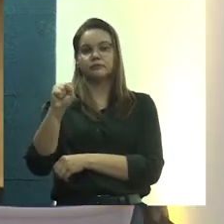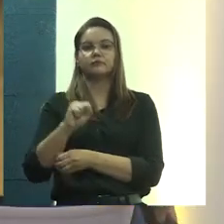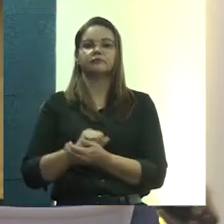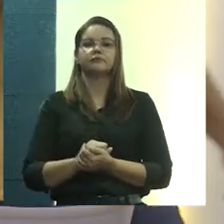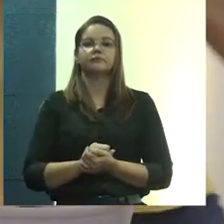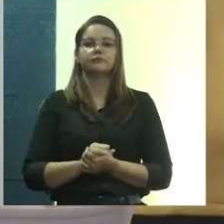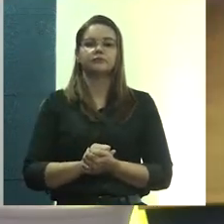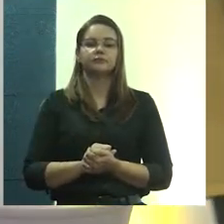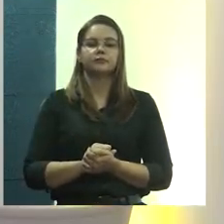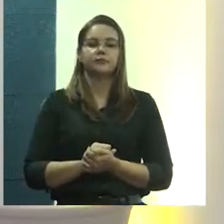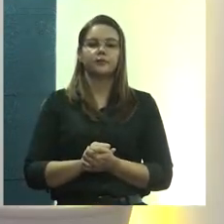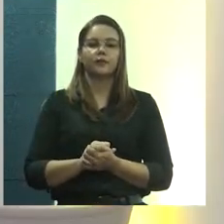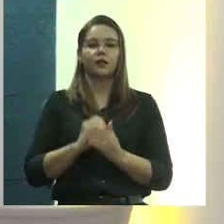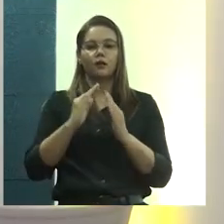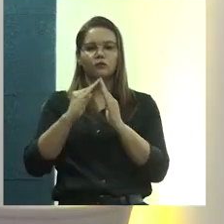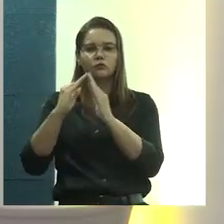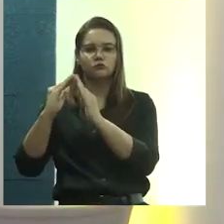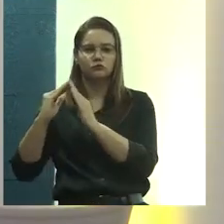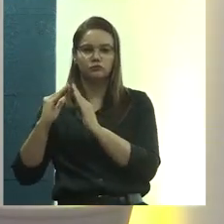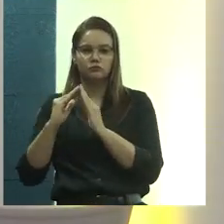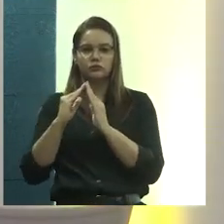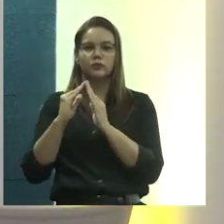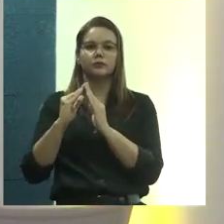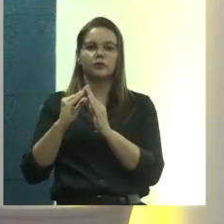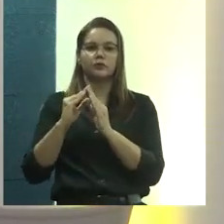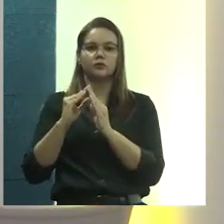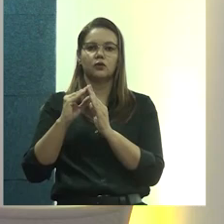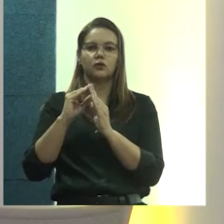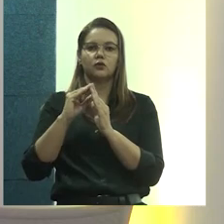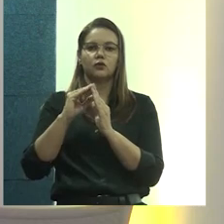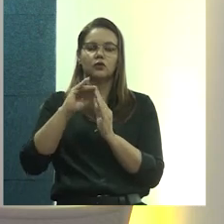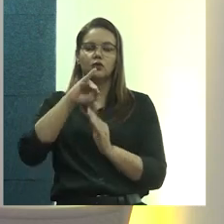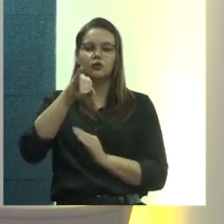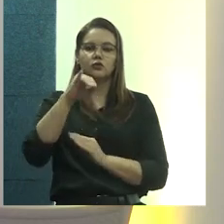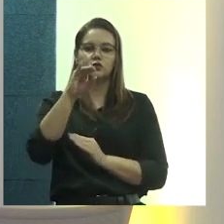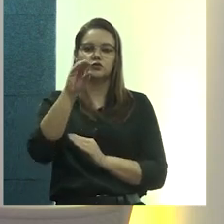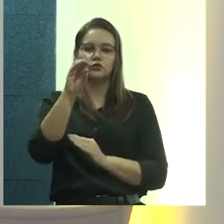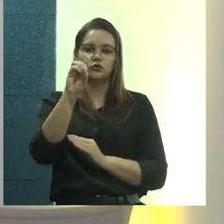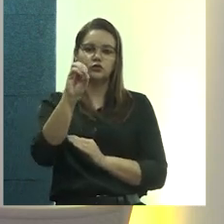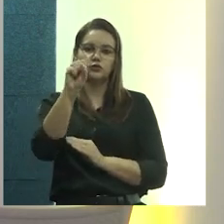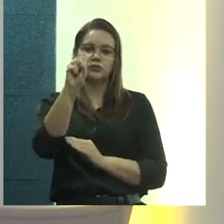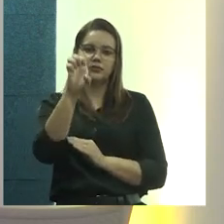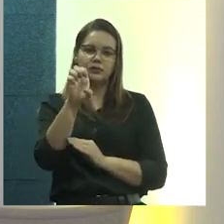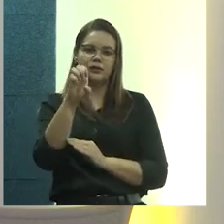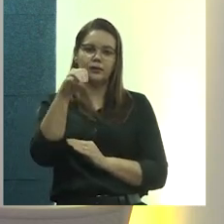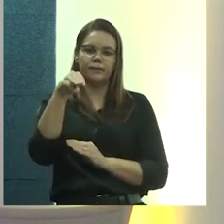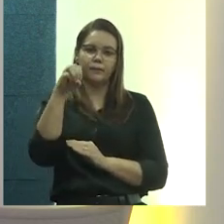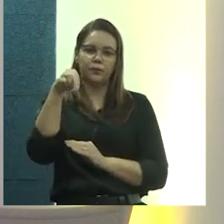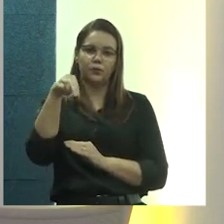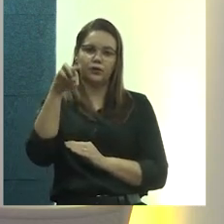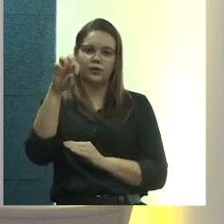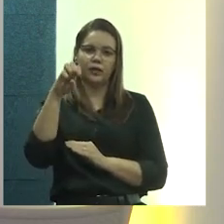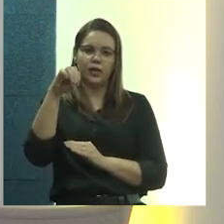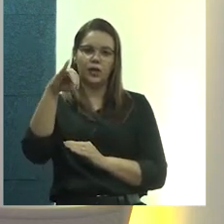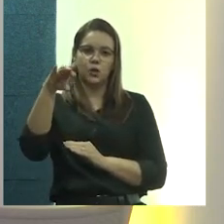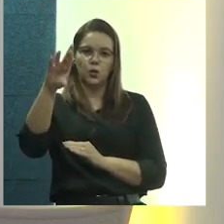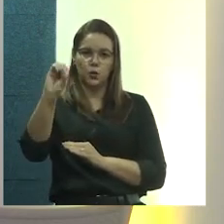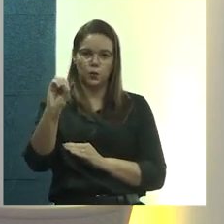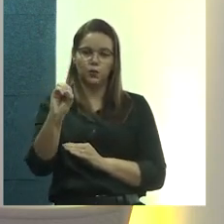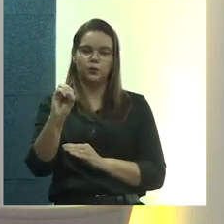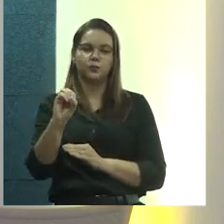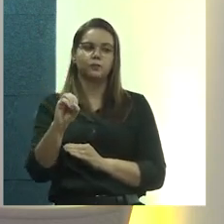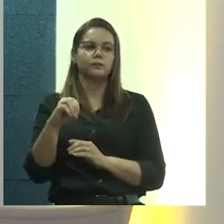José Monteiro Sobral. A gente vê aqui que, numa visão aérea do conjunto habitacional, é terra